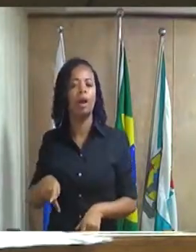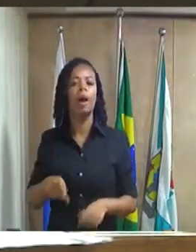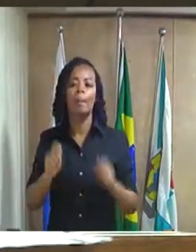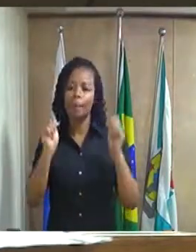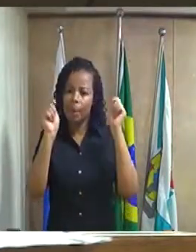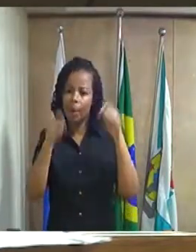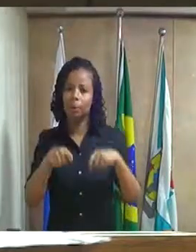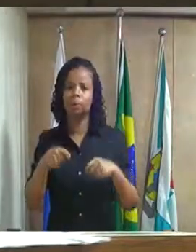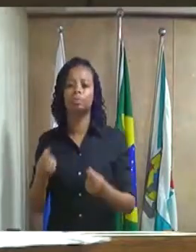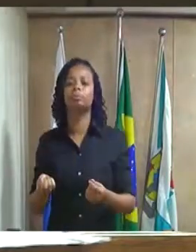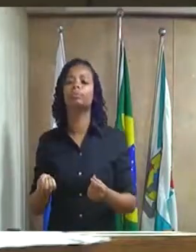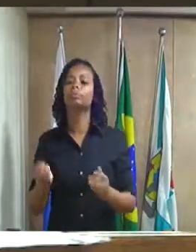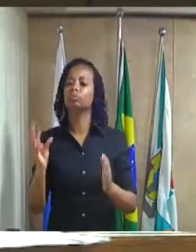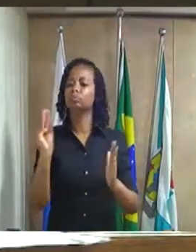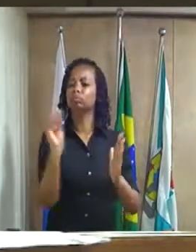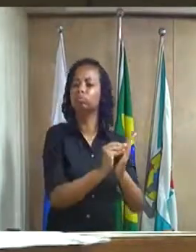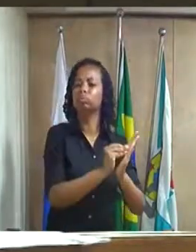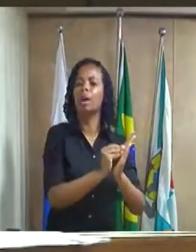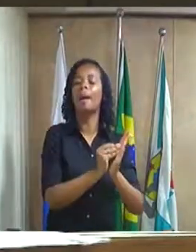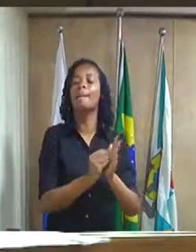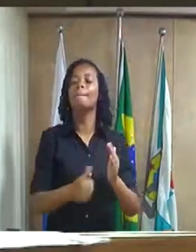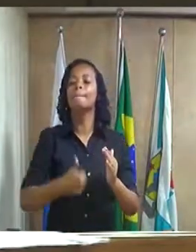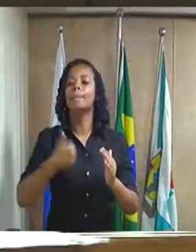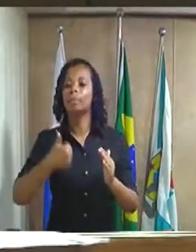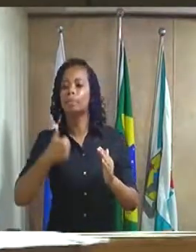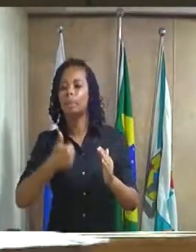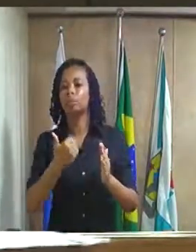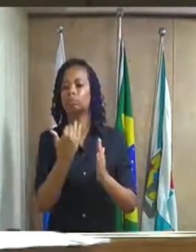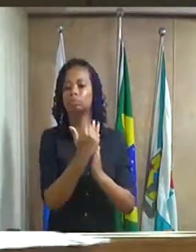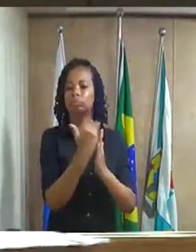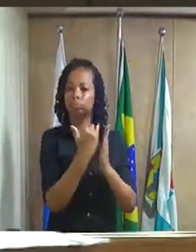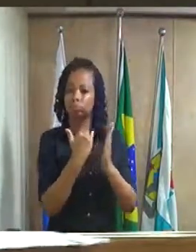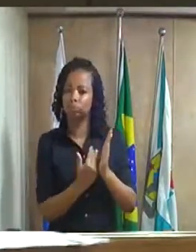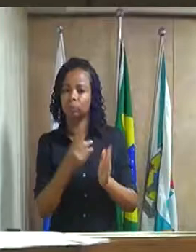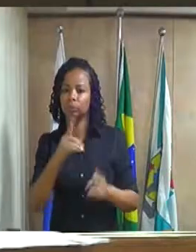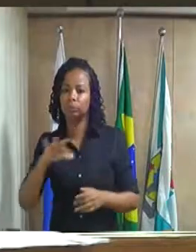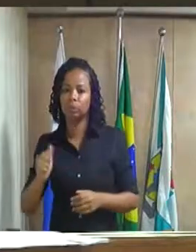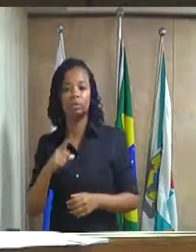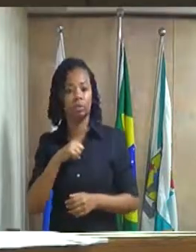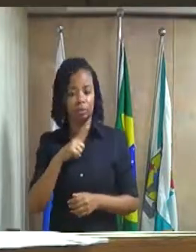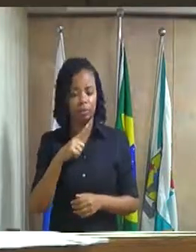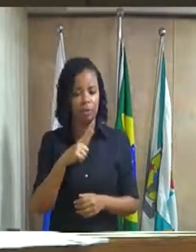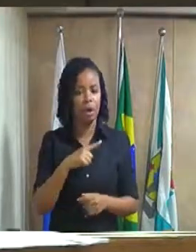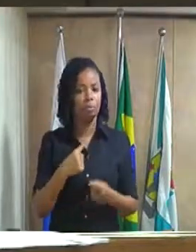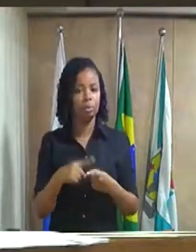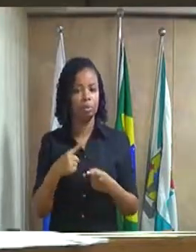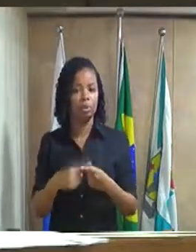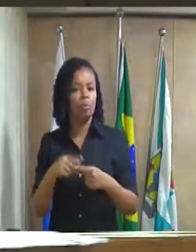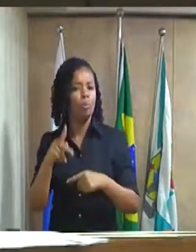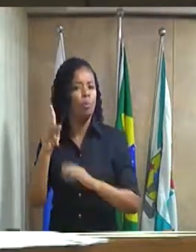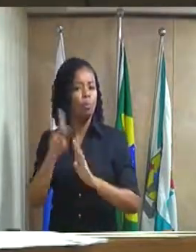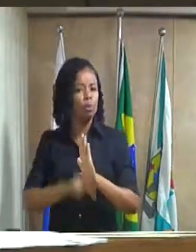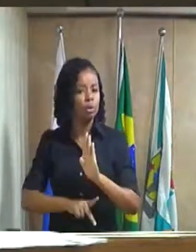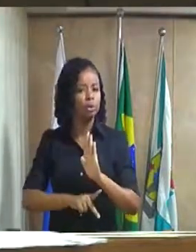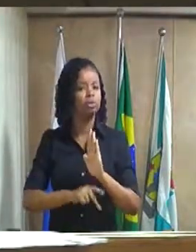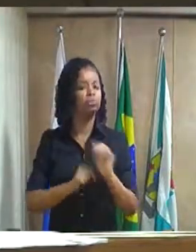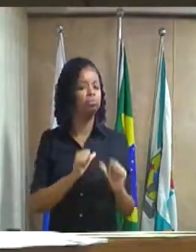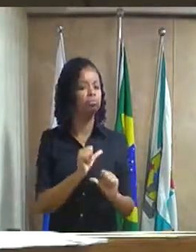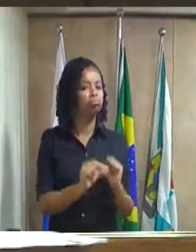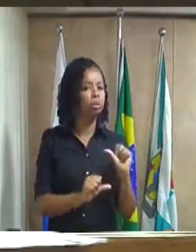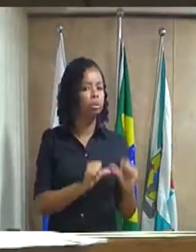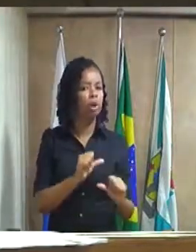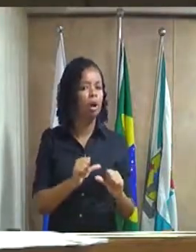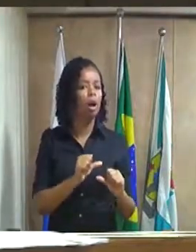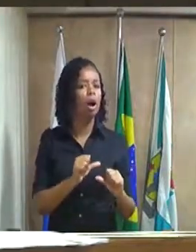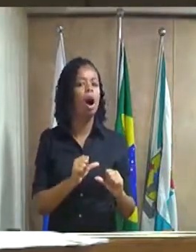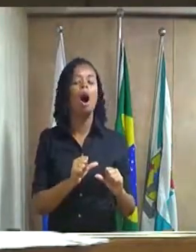seja incluído na primeira ordem do dia que houver. É um projeto que altera o Código